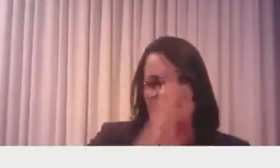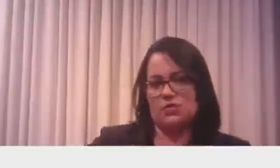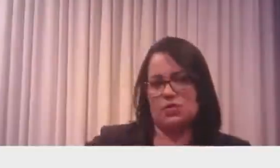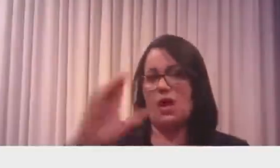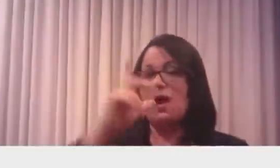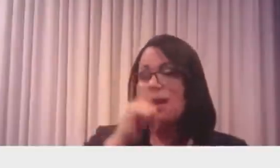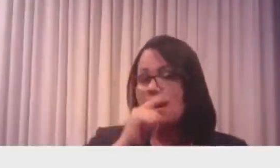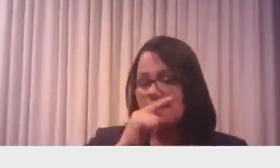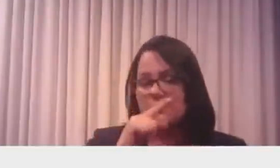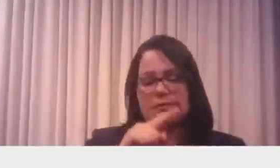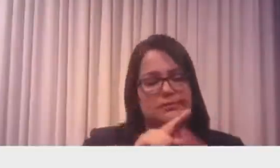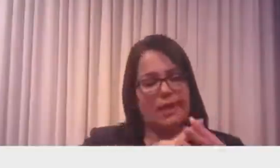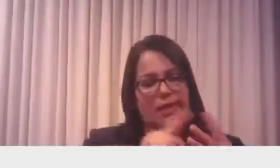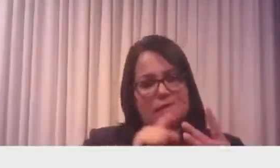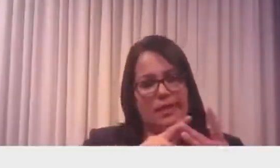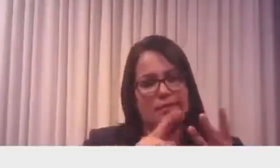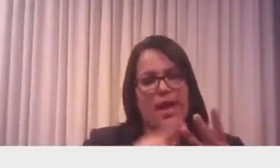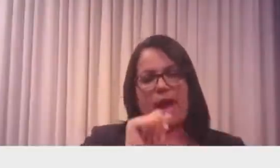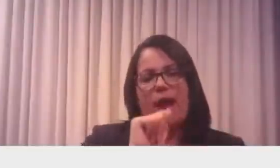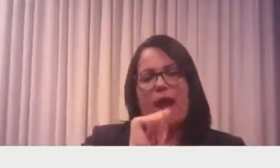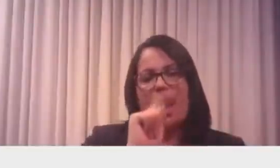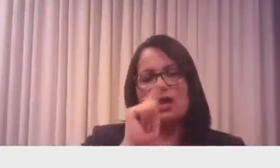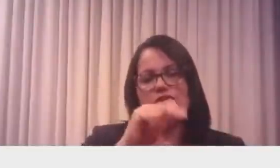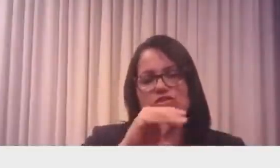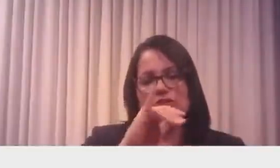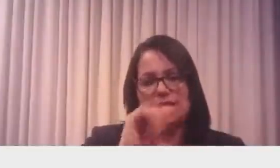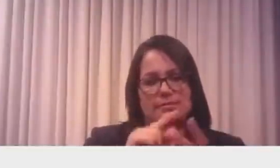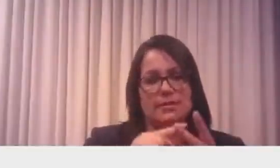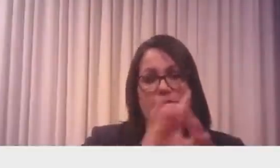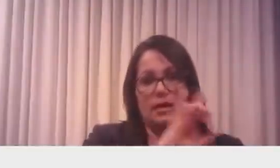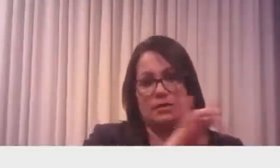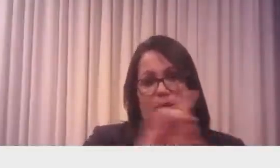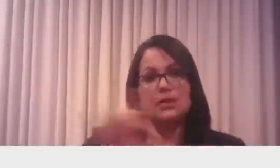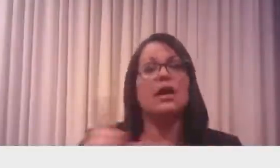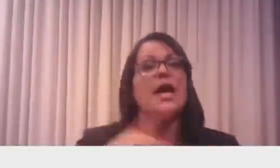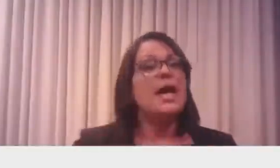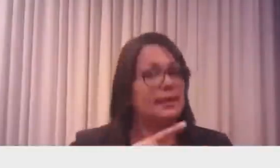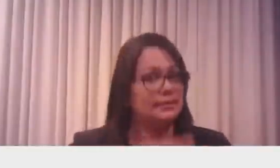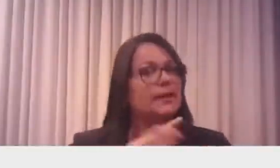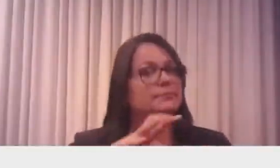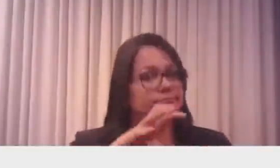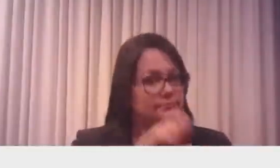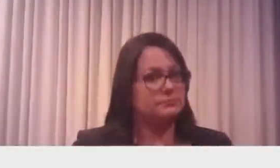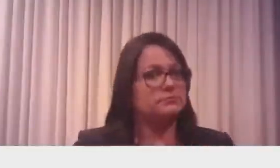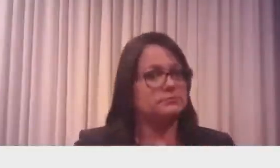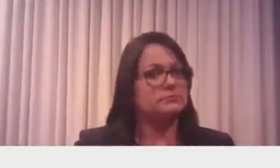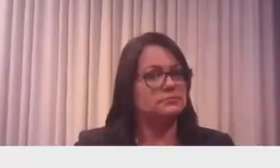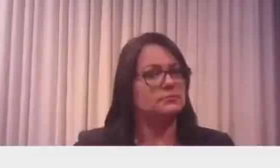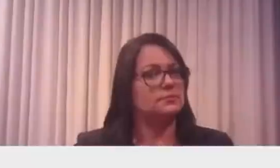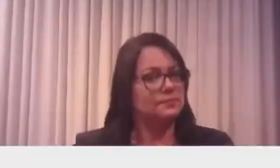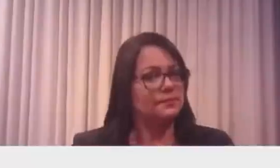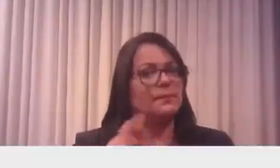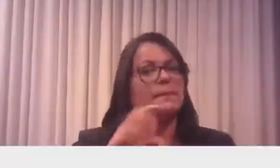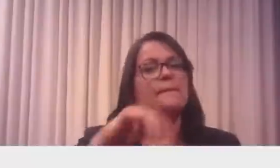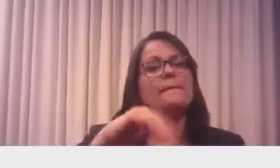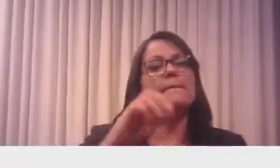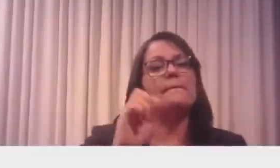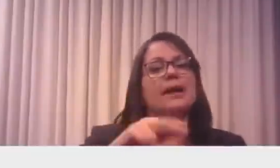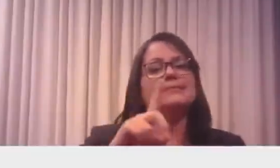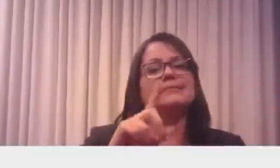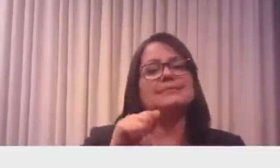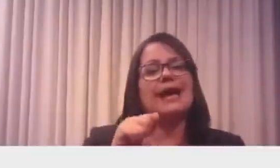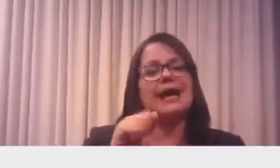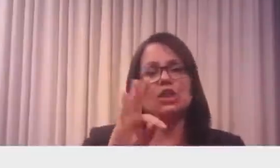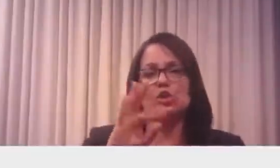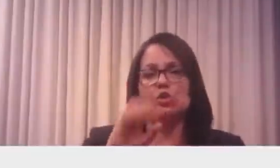composição dessa agência e o pessoal lá tem mandato, acho que é dois anos, né? tem mandato, a gente indica,